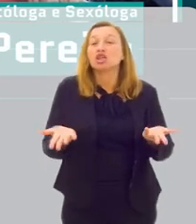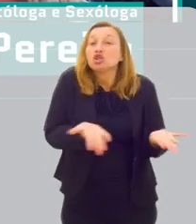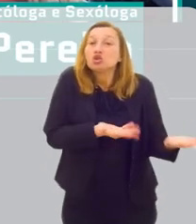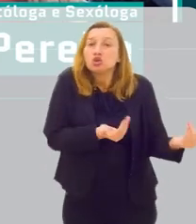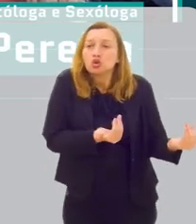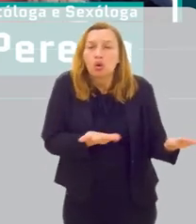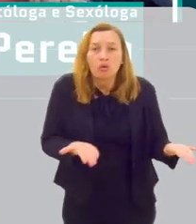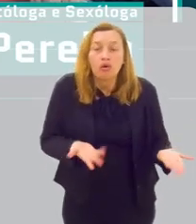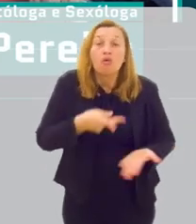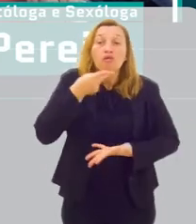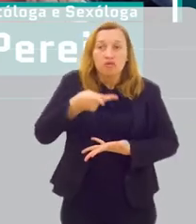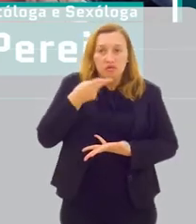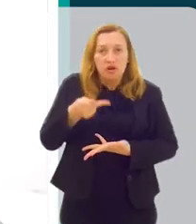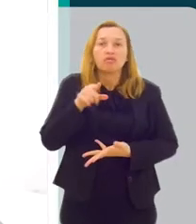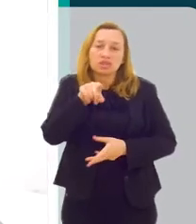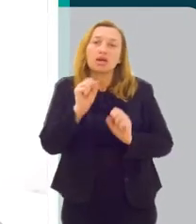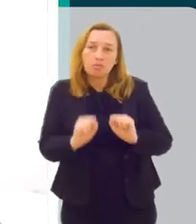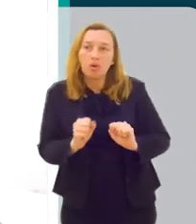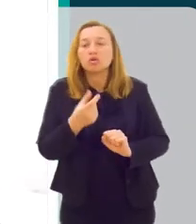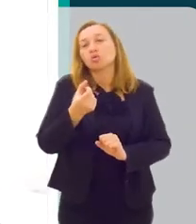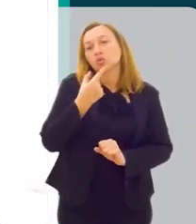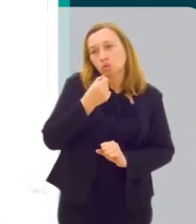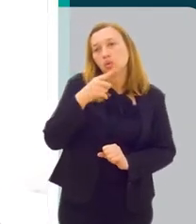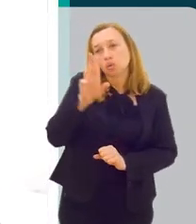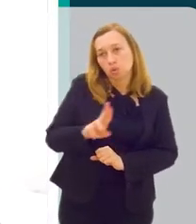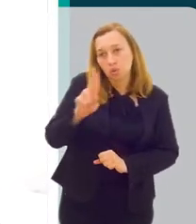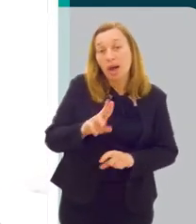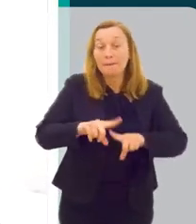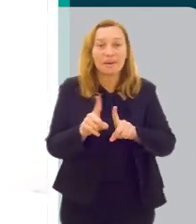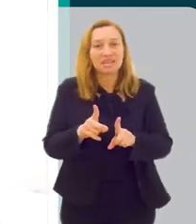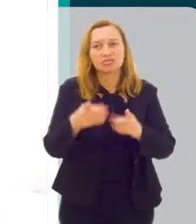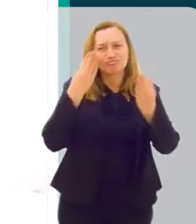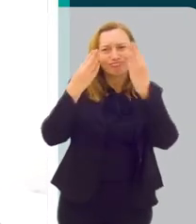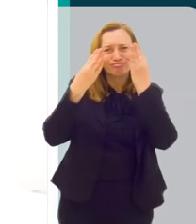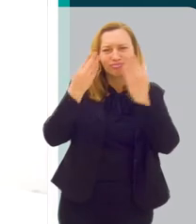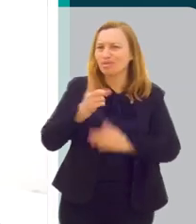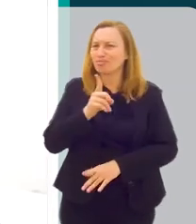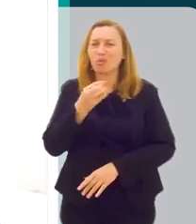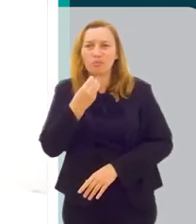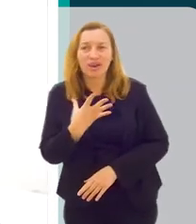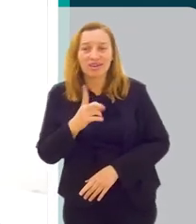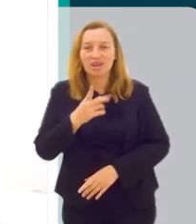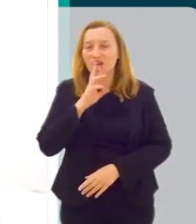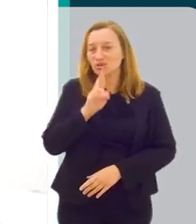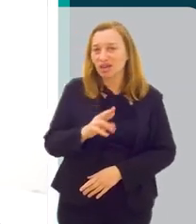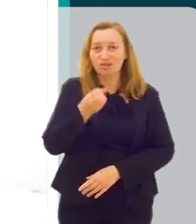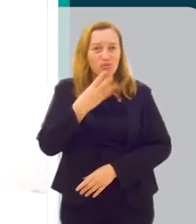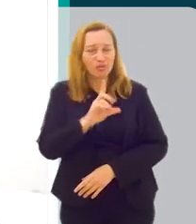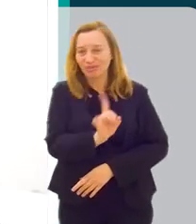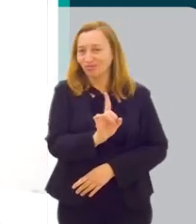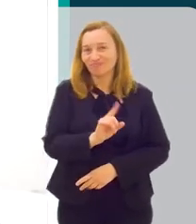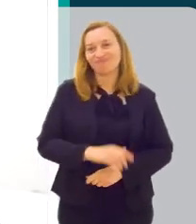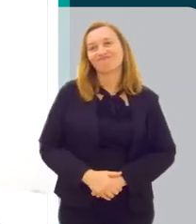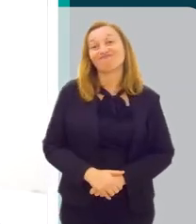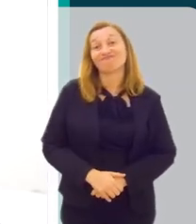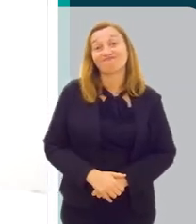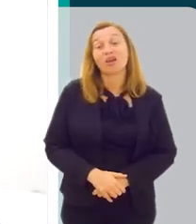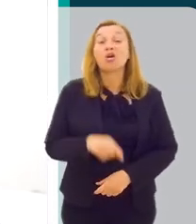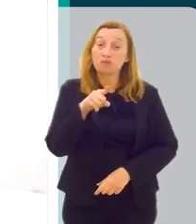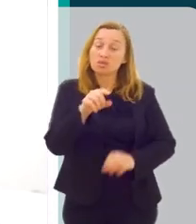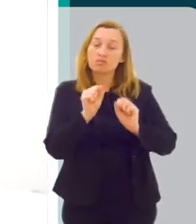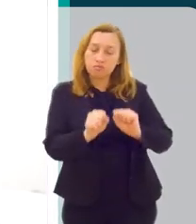E, no caso do jovem, é o que eu falo, você pode tomar um medicamento, mas se você não estiver bem psicologicamente, não vai ter o resultado